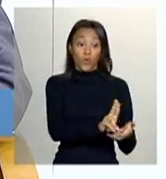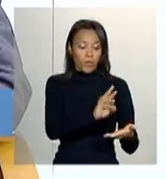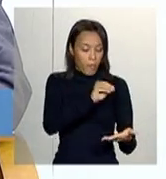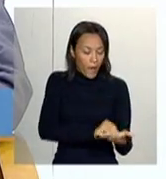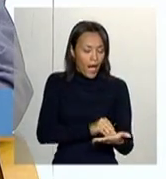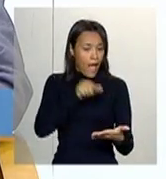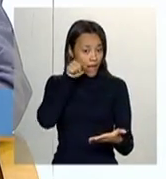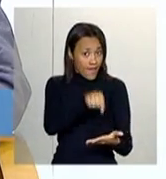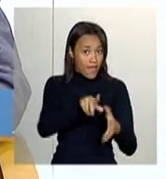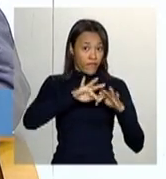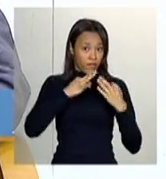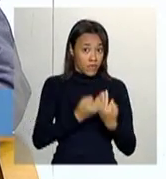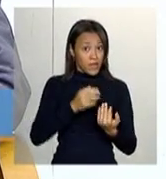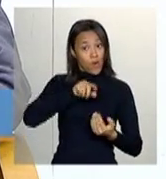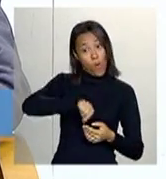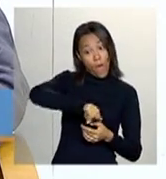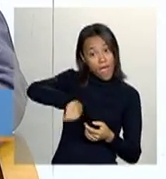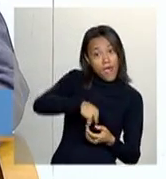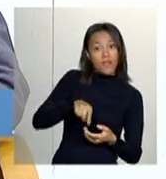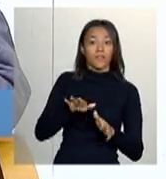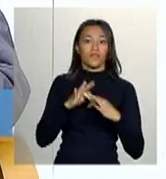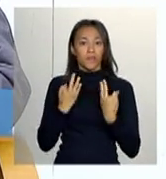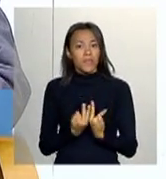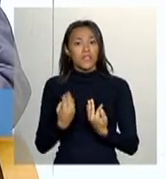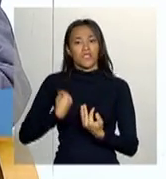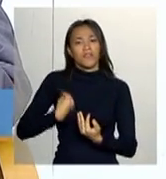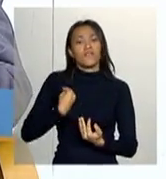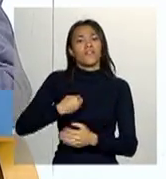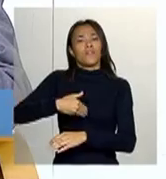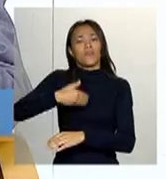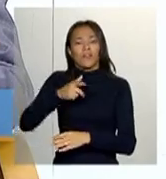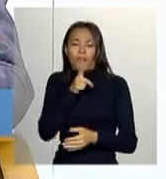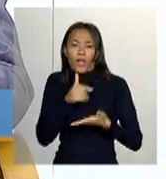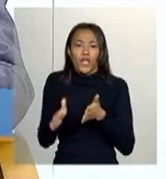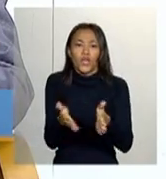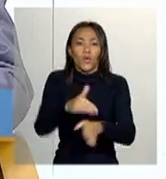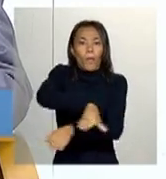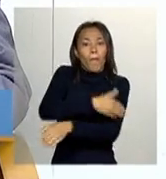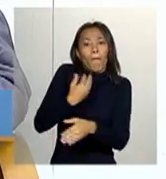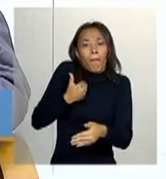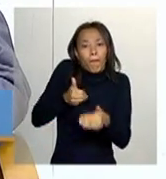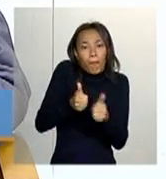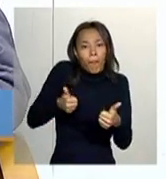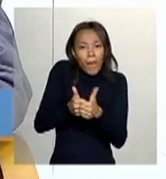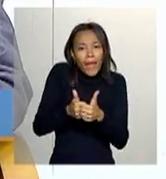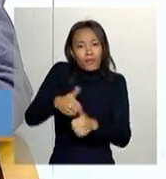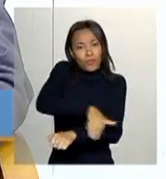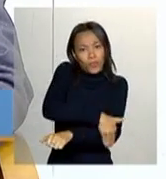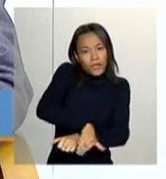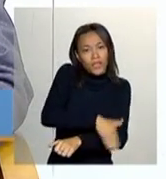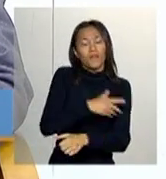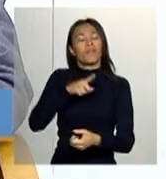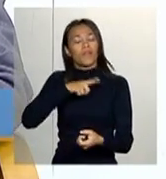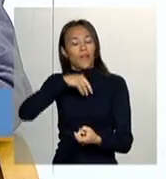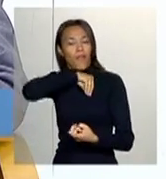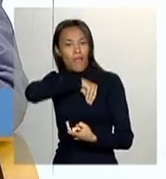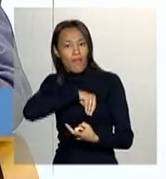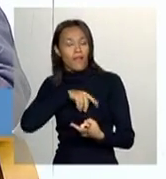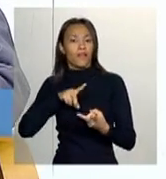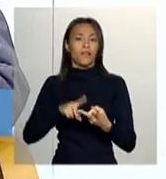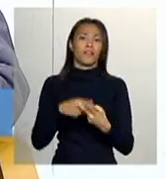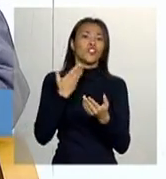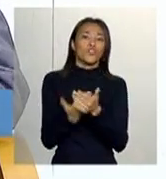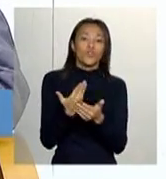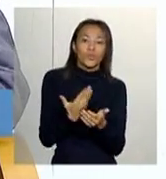família ou essas famílias ribeirinhas, elas têm essas características de renda, de escolaridade,